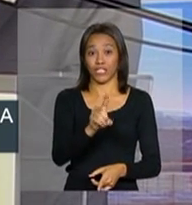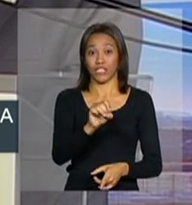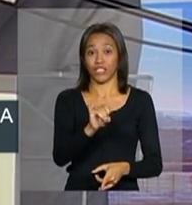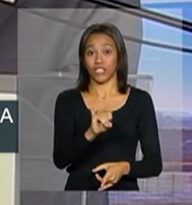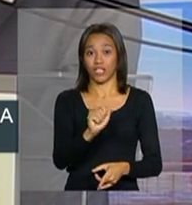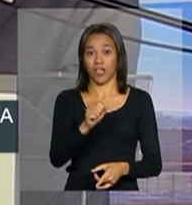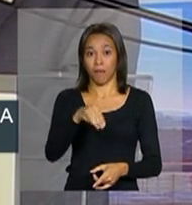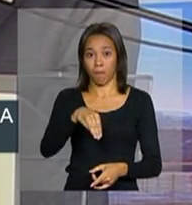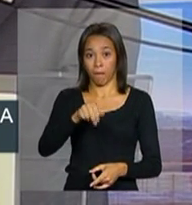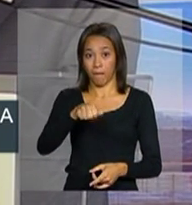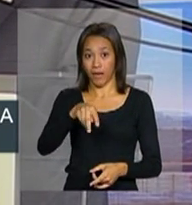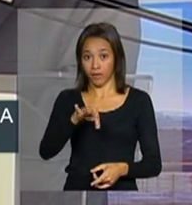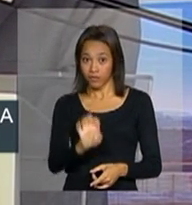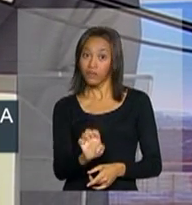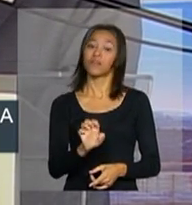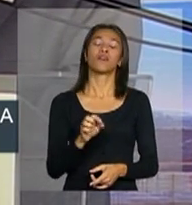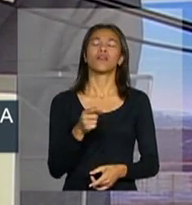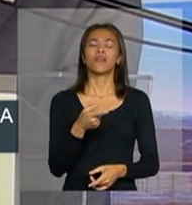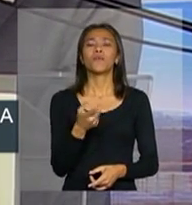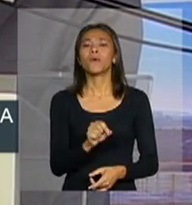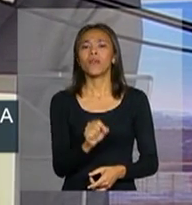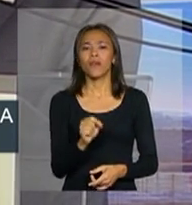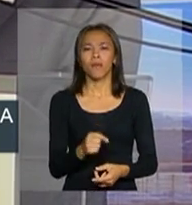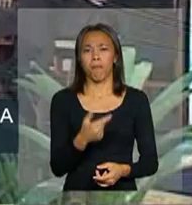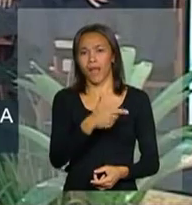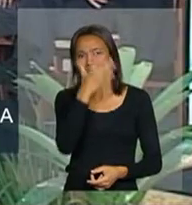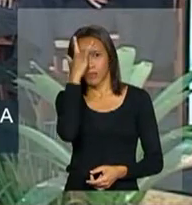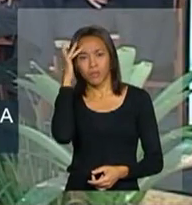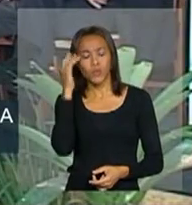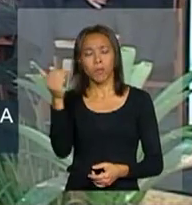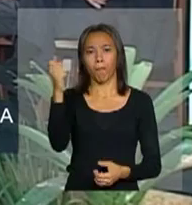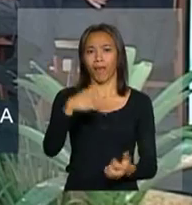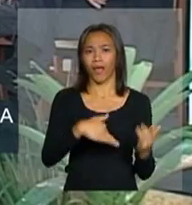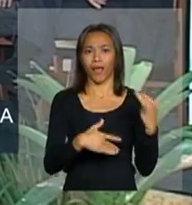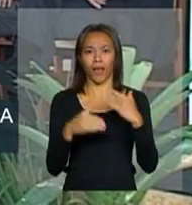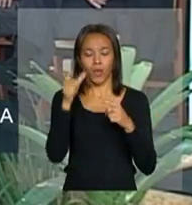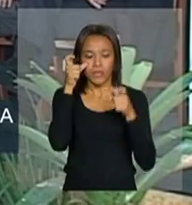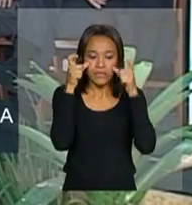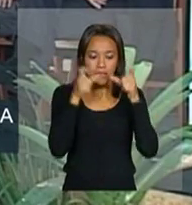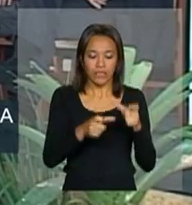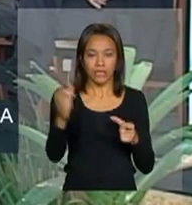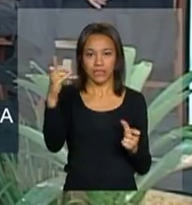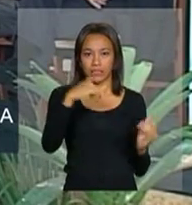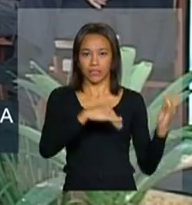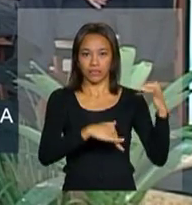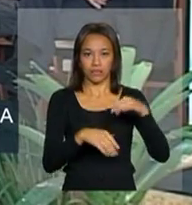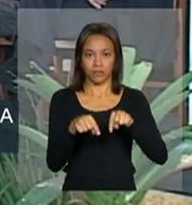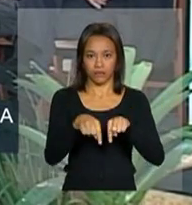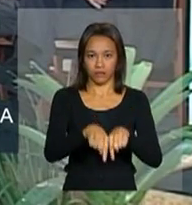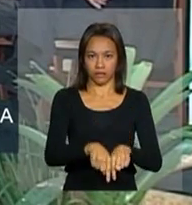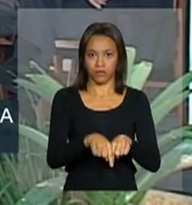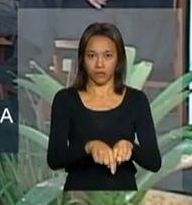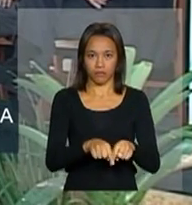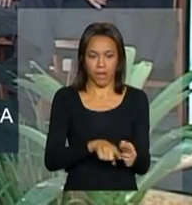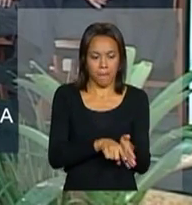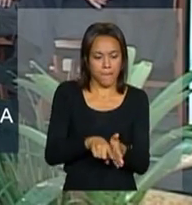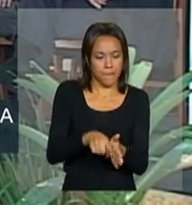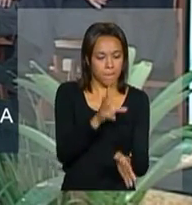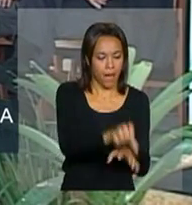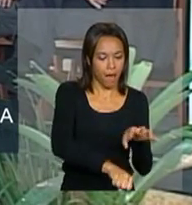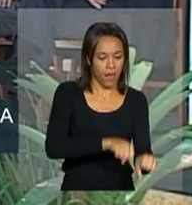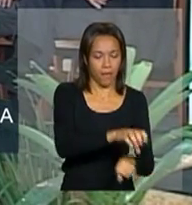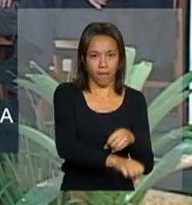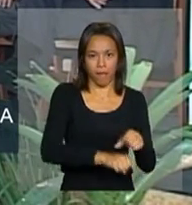traziam para os estrangeiros todos garimpeiros.